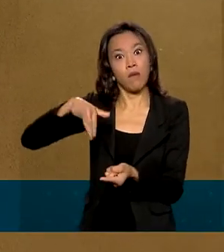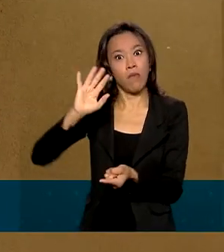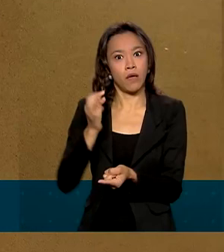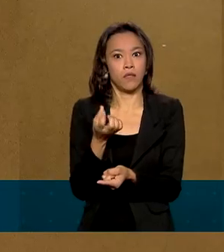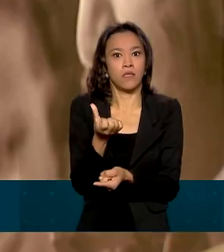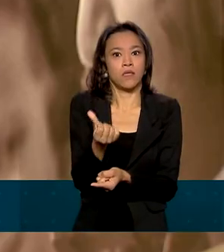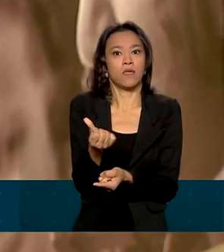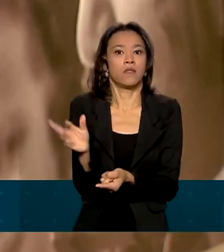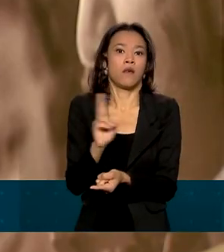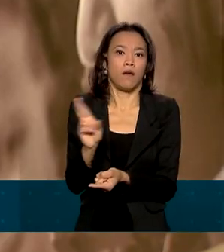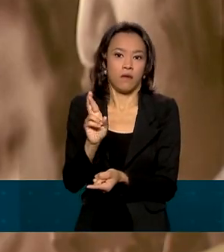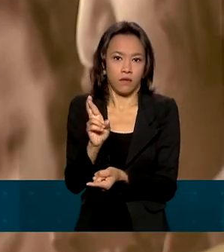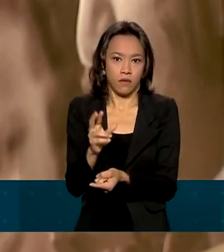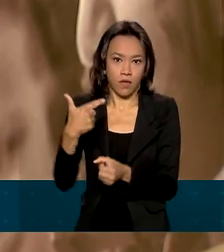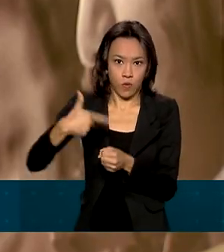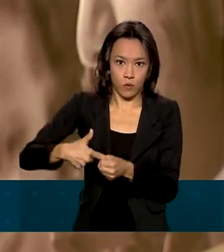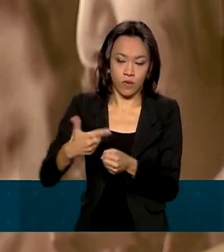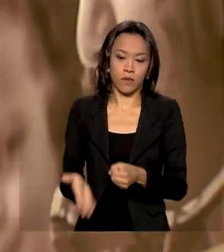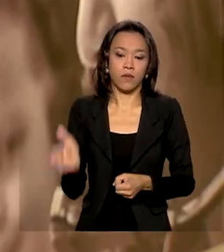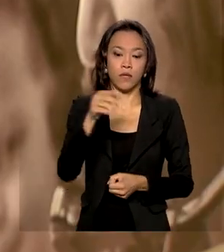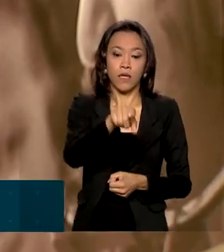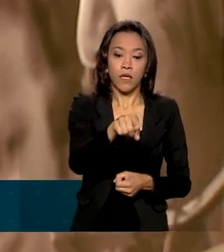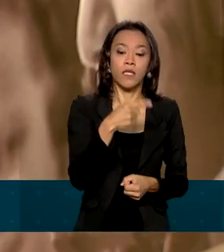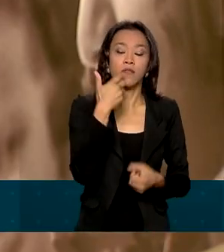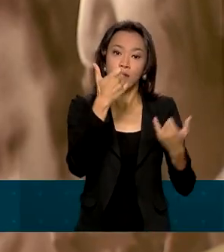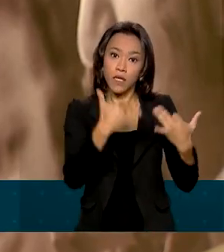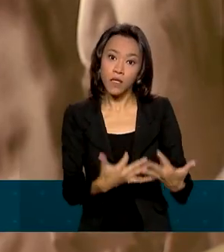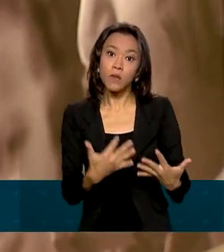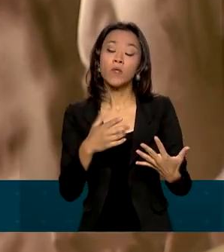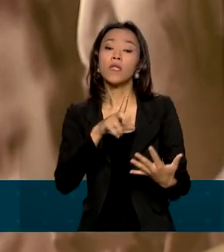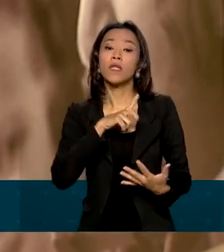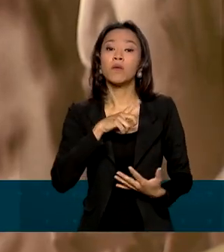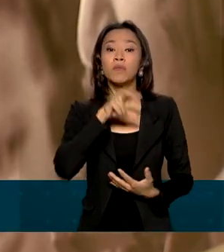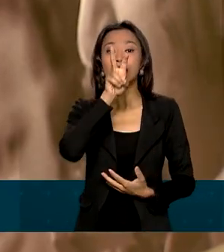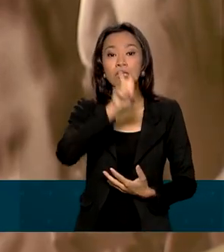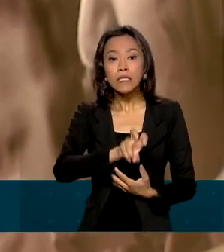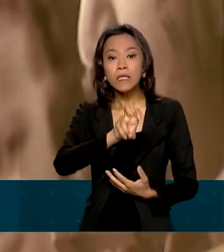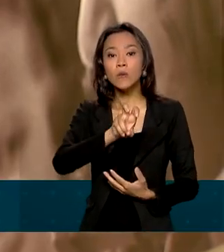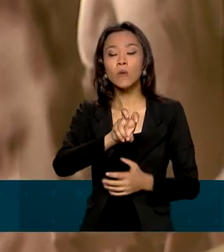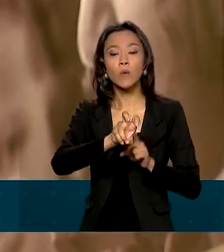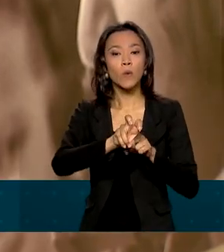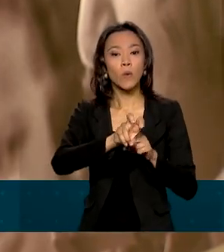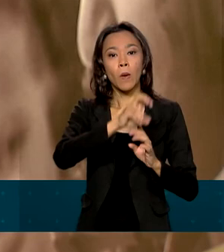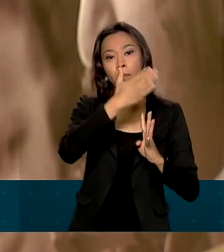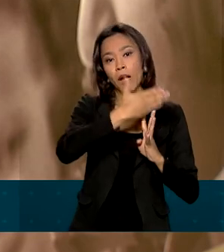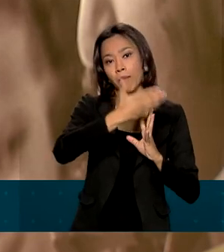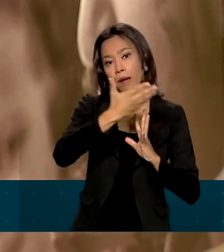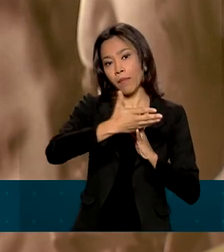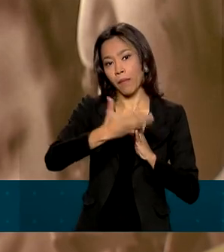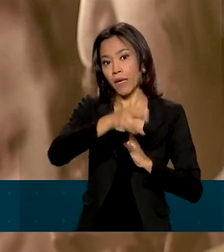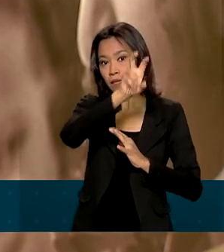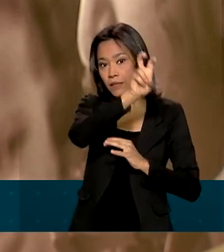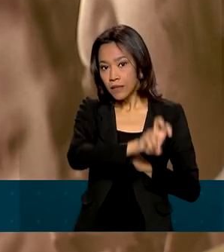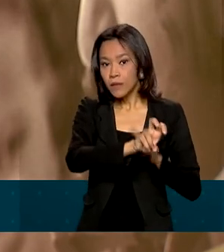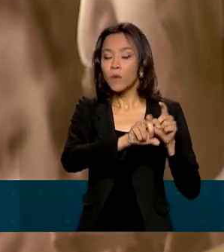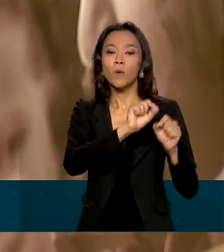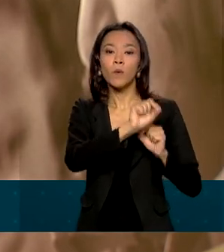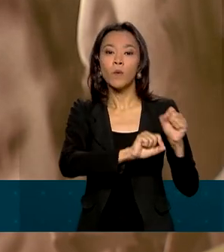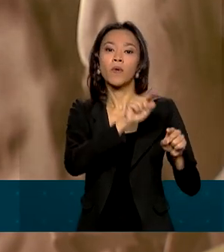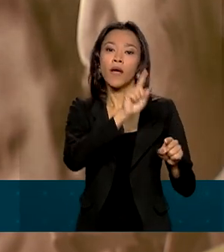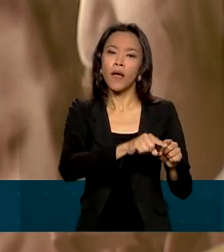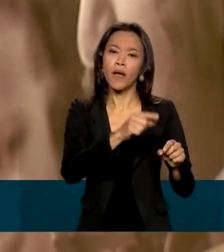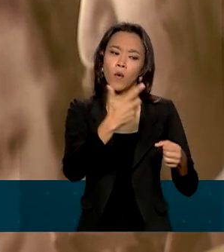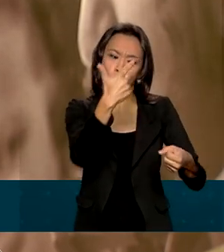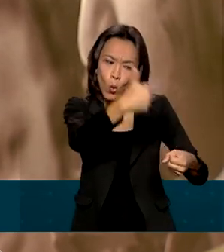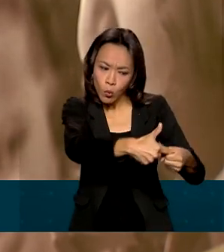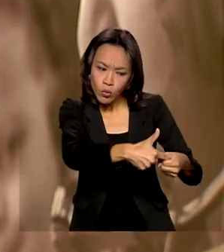R$ Com a posição dos preços dos combustíveis, nós temos cinco parcelas. A primeira parcela é o preço do combustível fóssil,